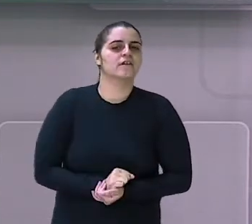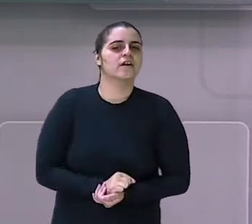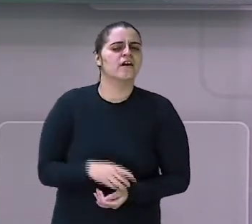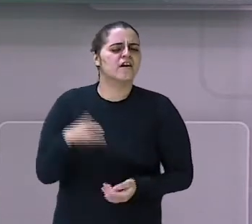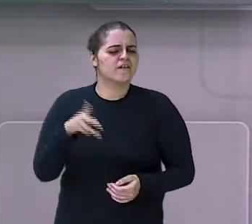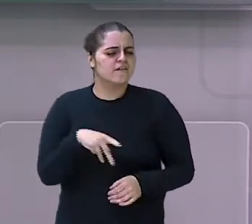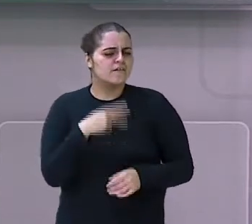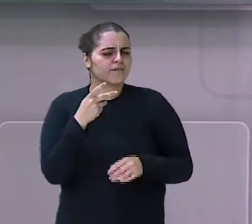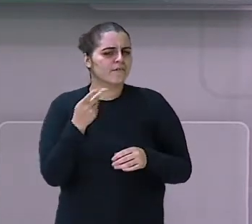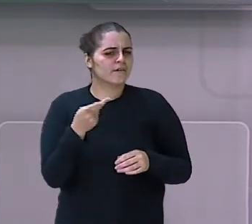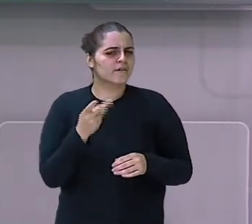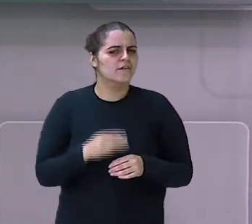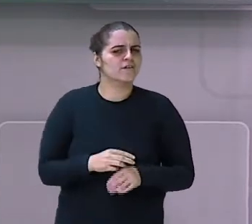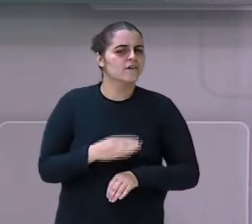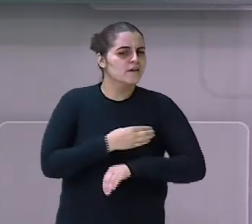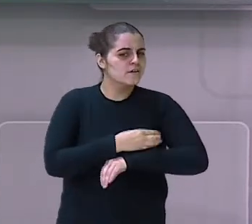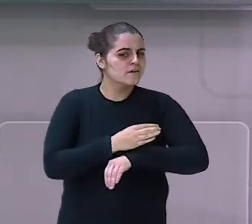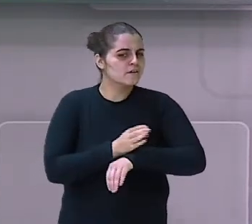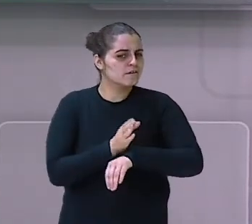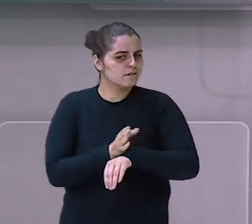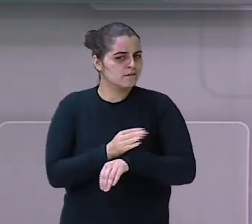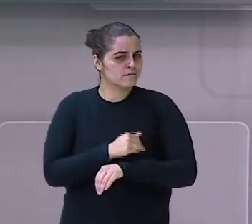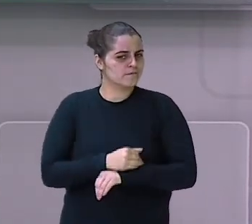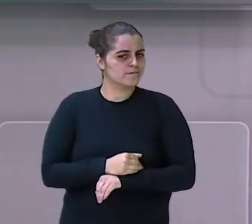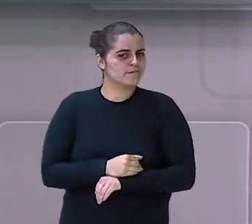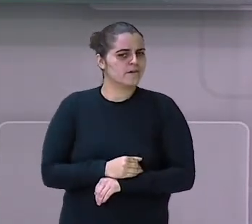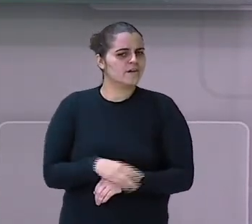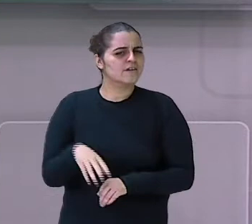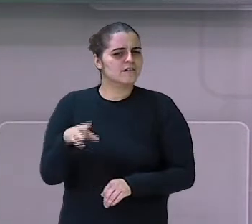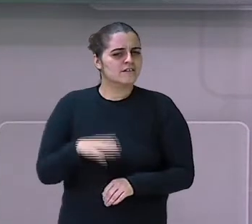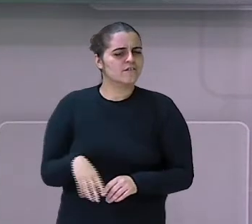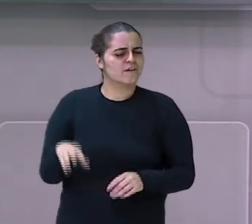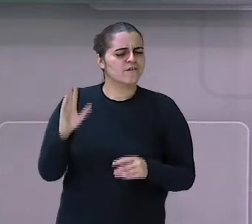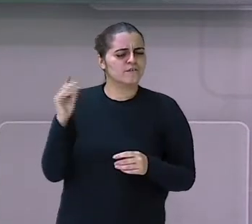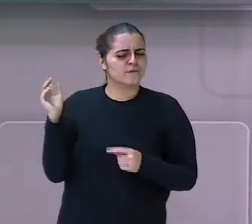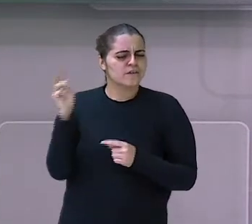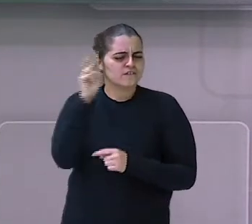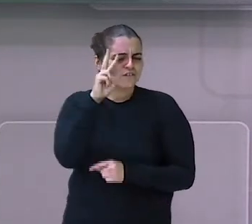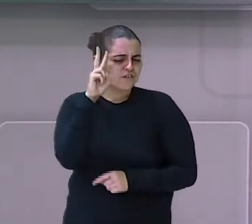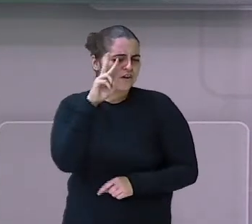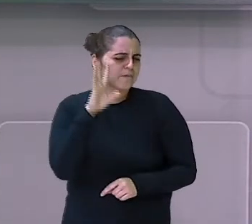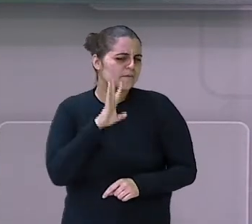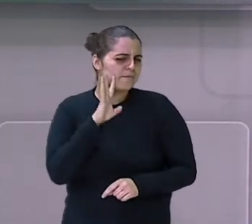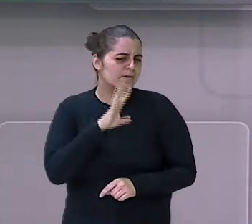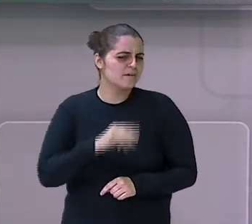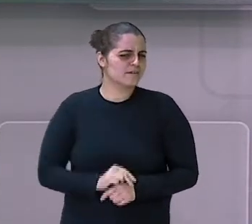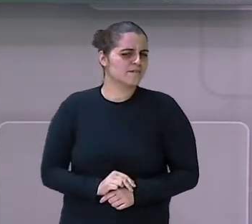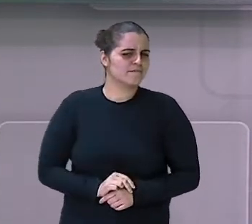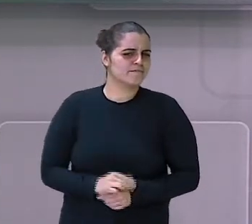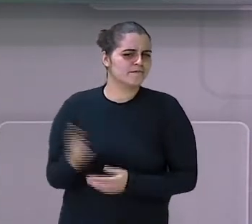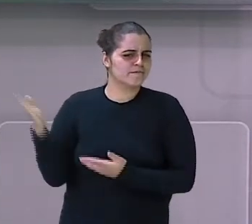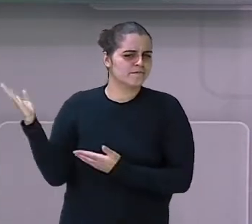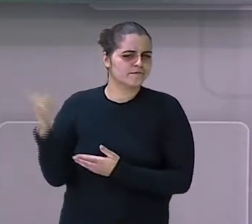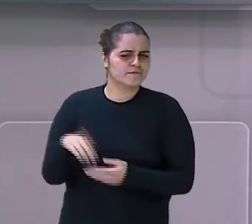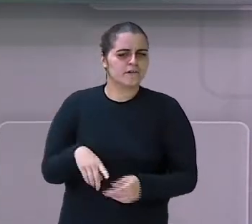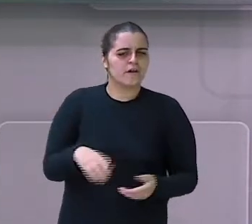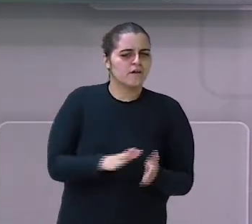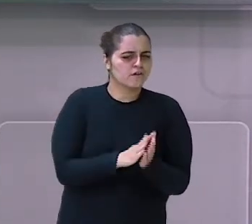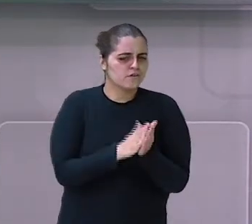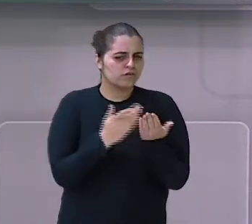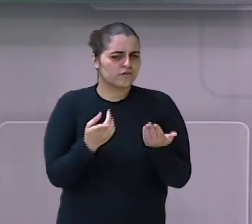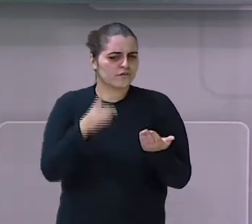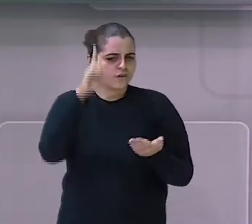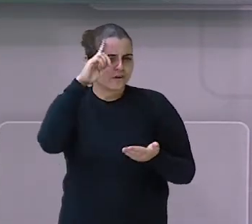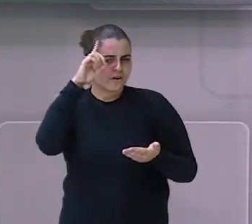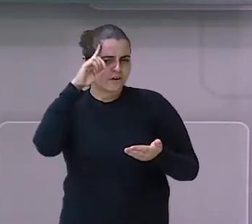estaremos falando de escala de tempo, através de uma história. Vamos lá? Diário de uma